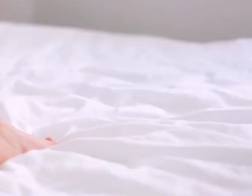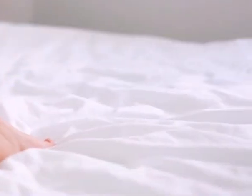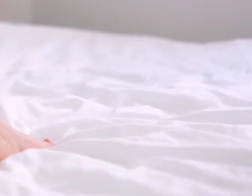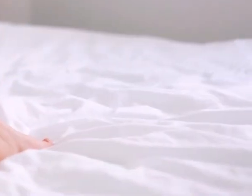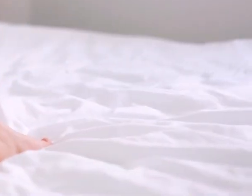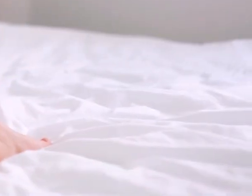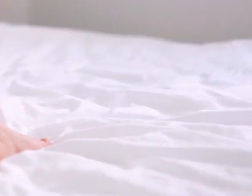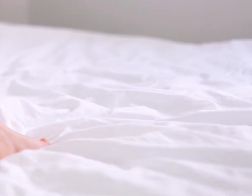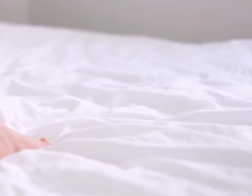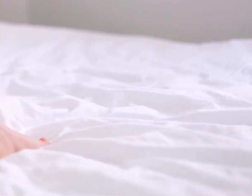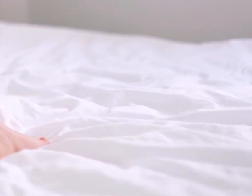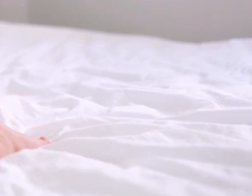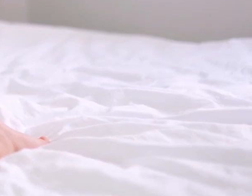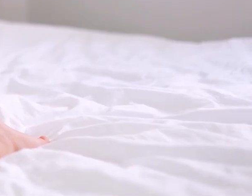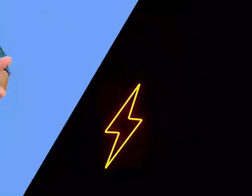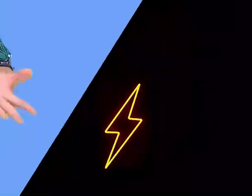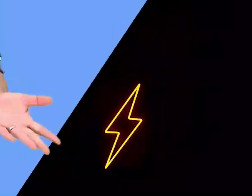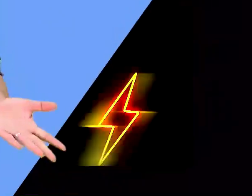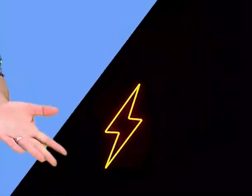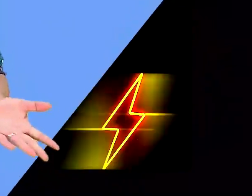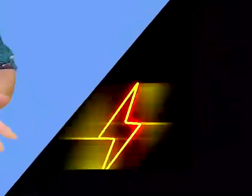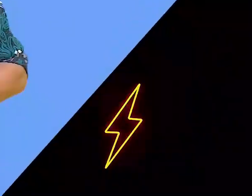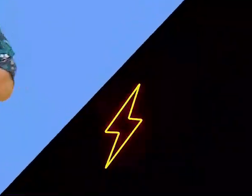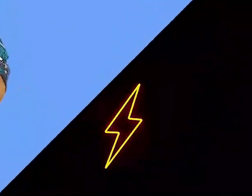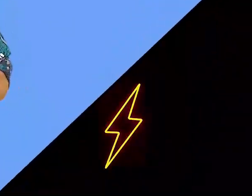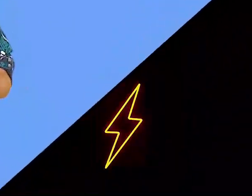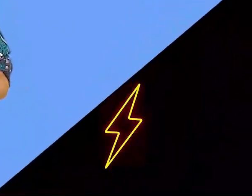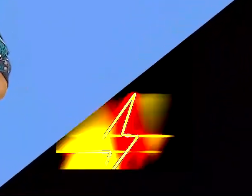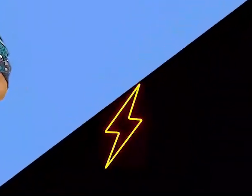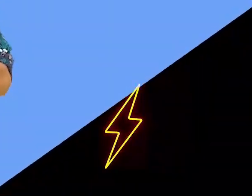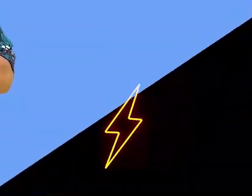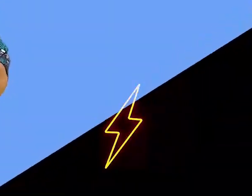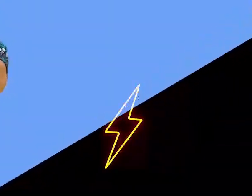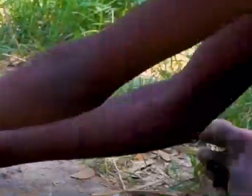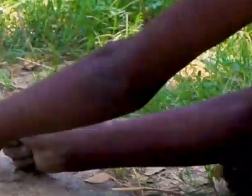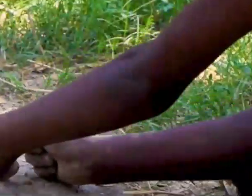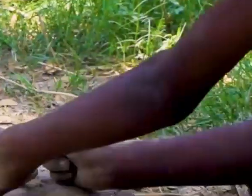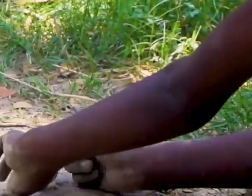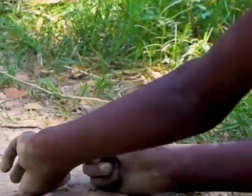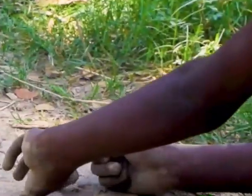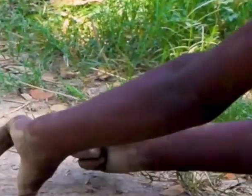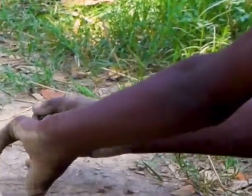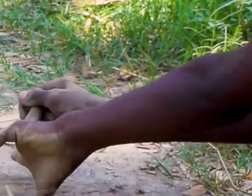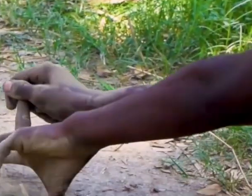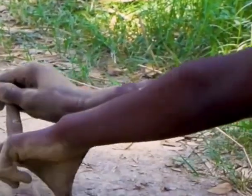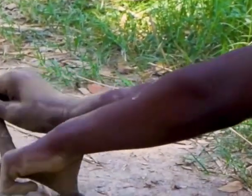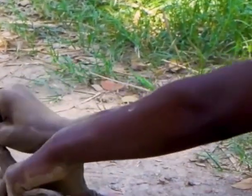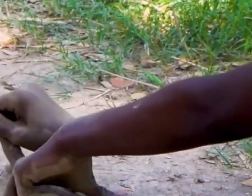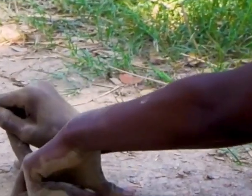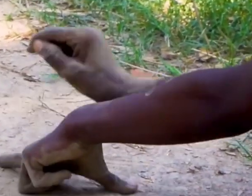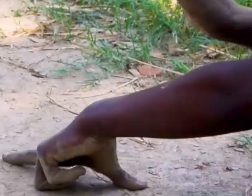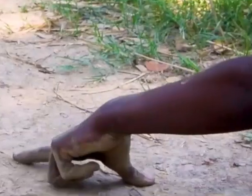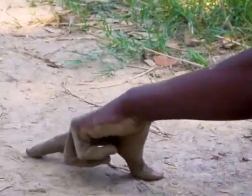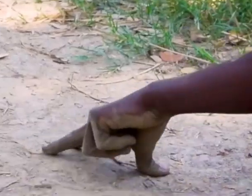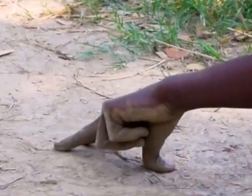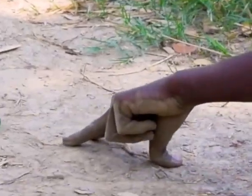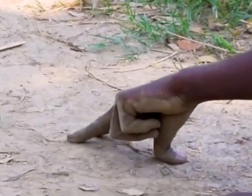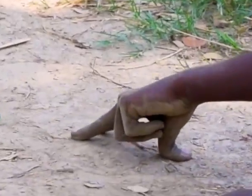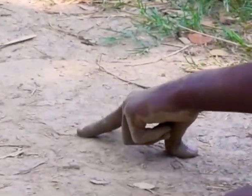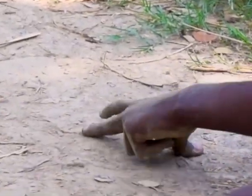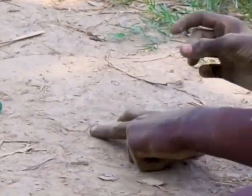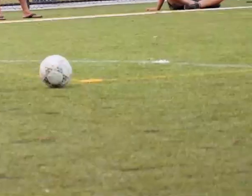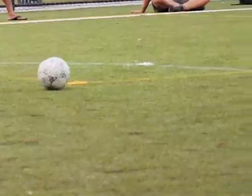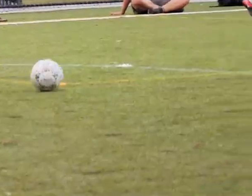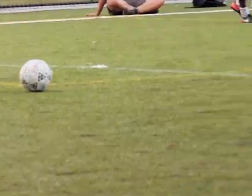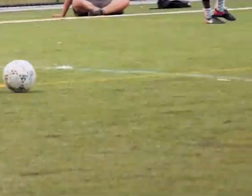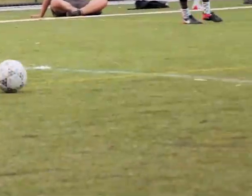jogos para todos os gostos e sempre é para nos divertir muito, né? Desde os mais simples, como bolinha de gude, conhecida aqui no norte como